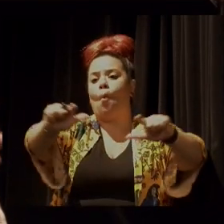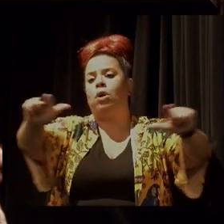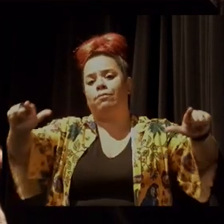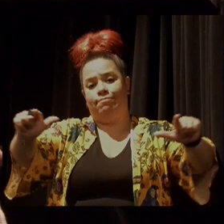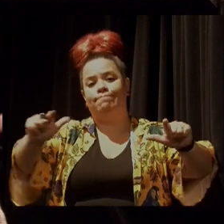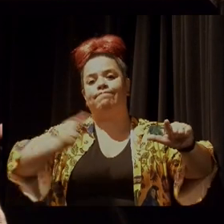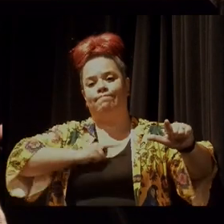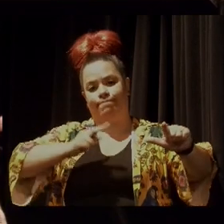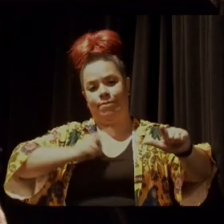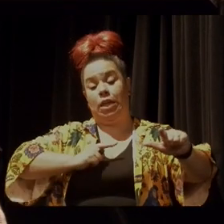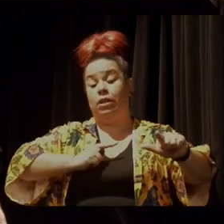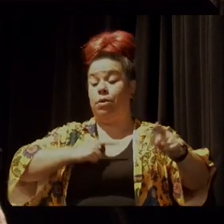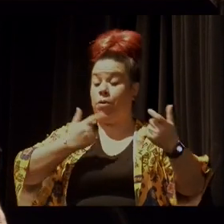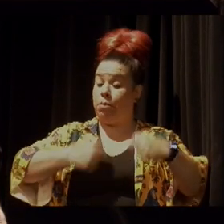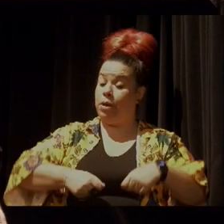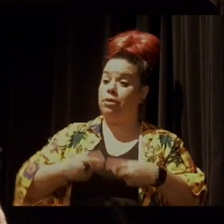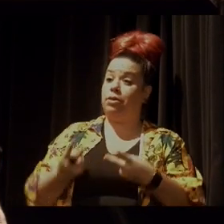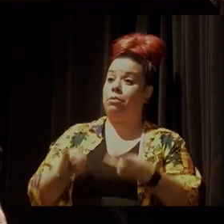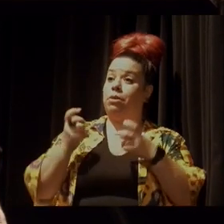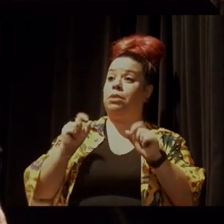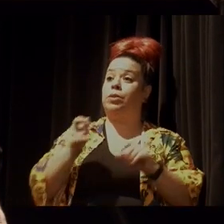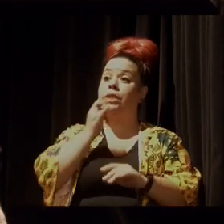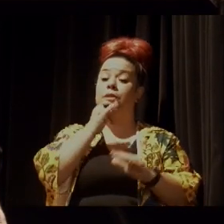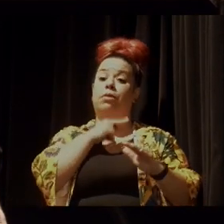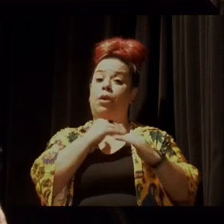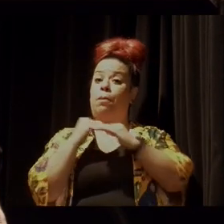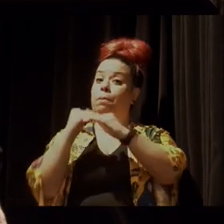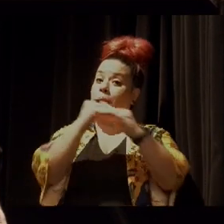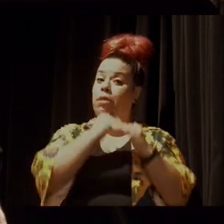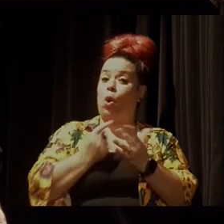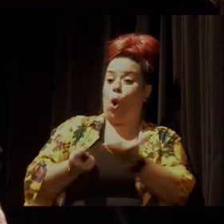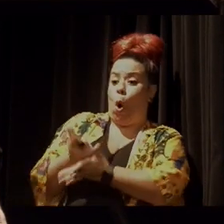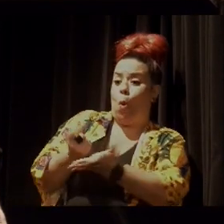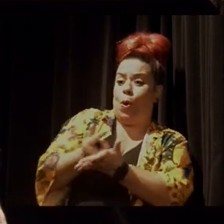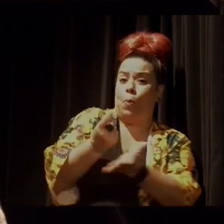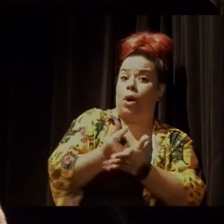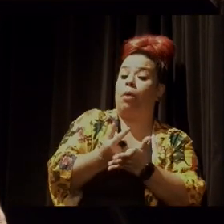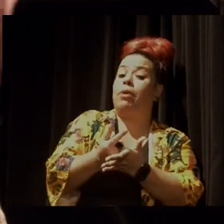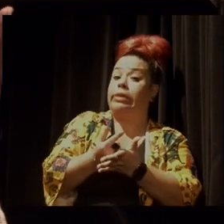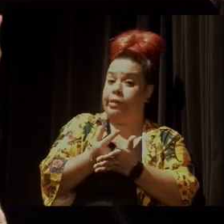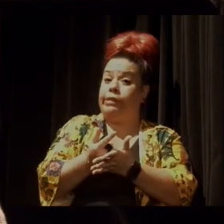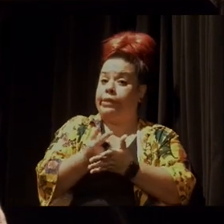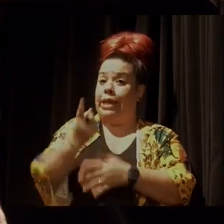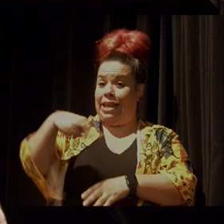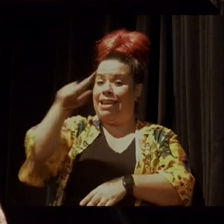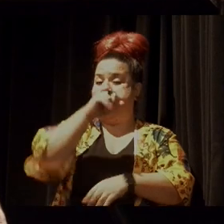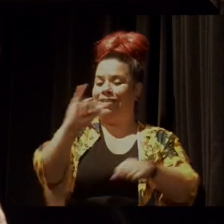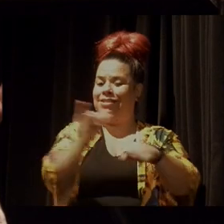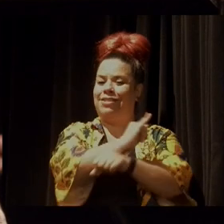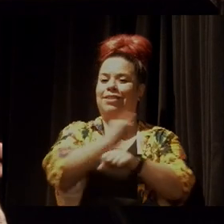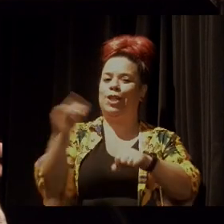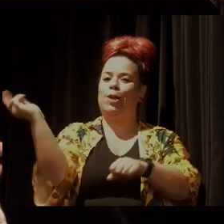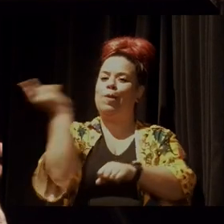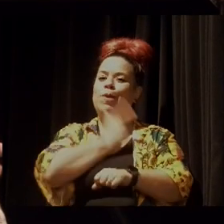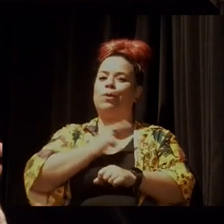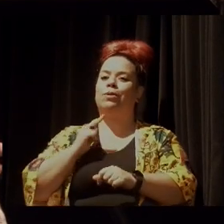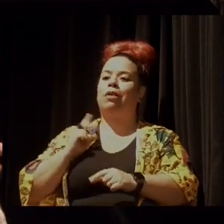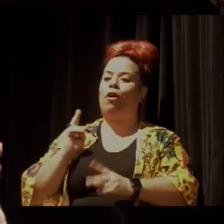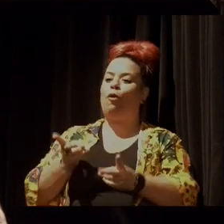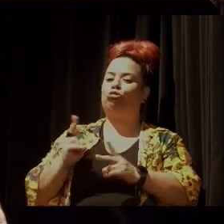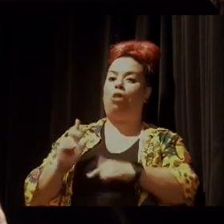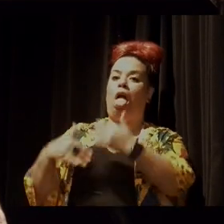também esse padrão de consumo é muito estratégico dentro do que a gente está se